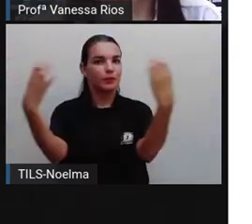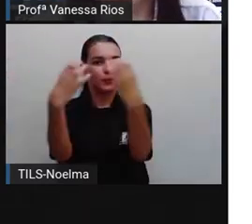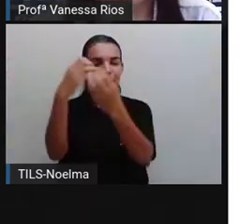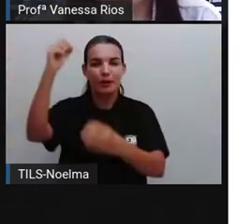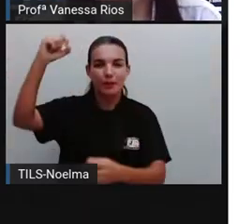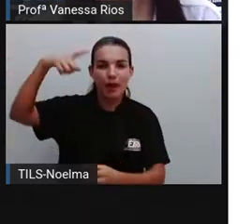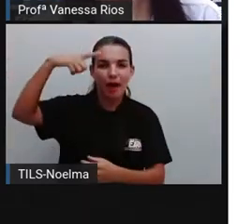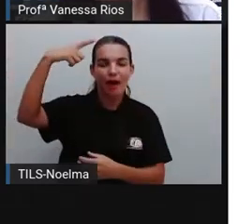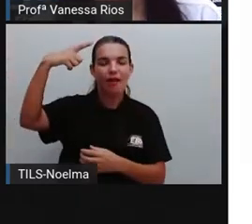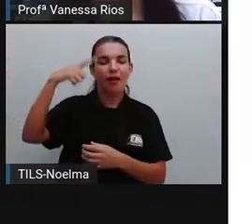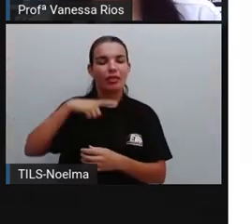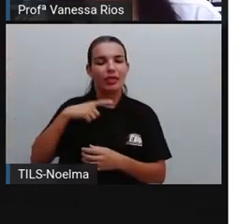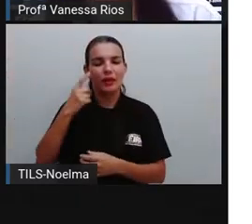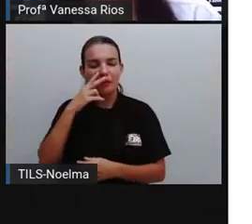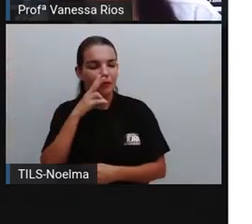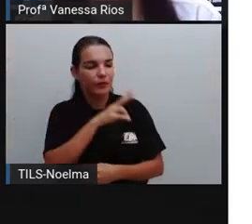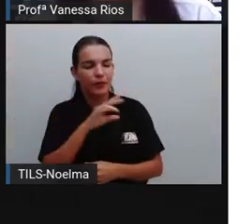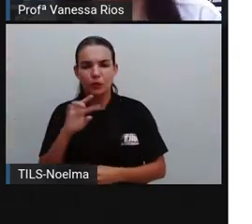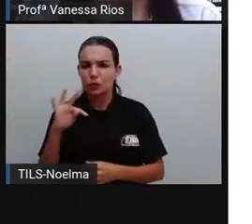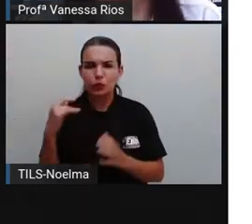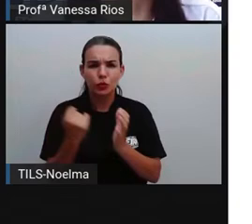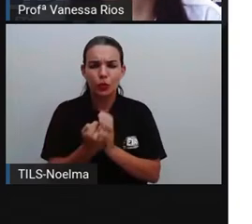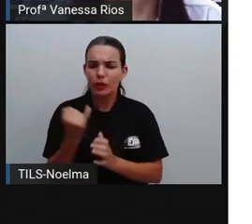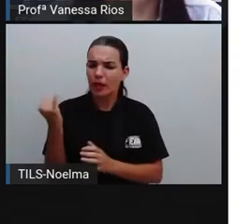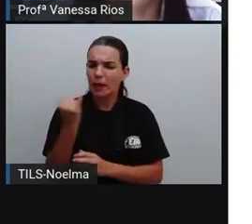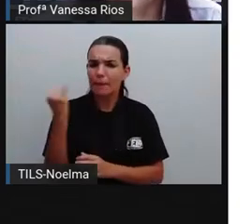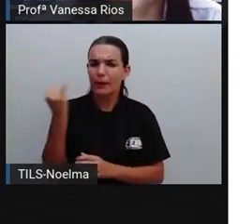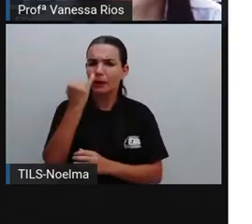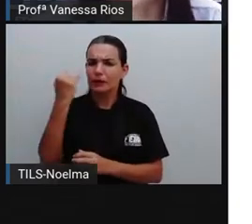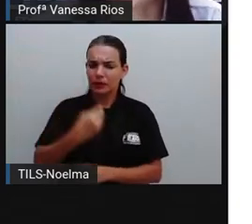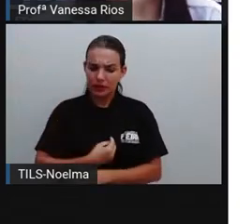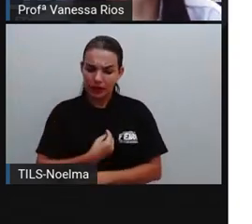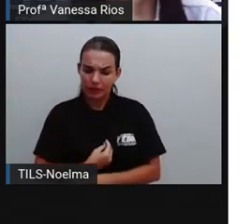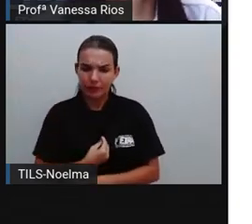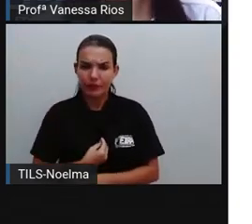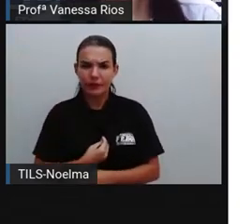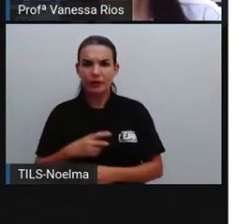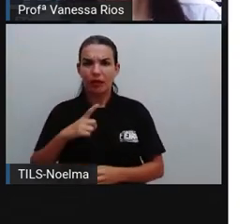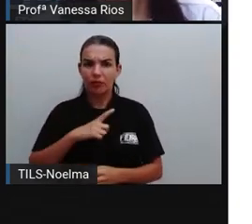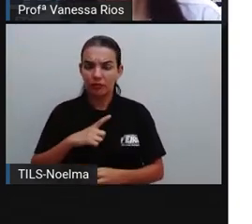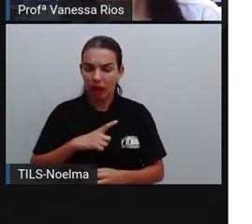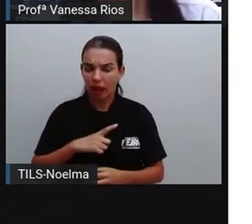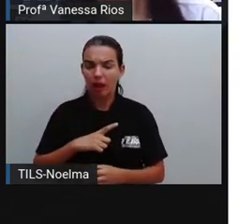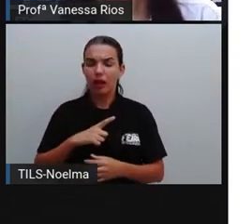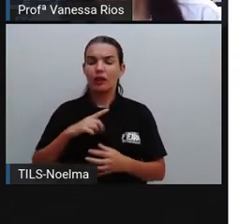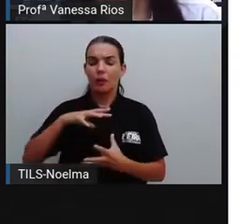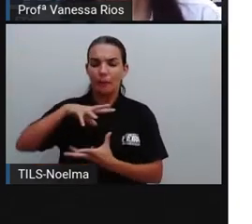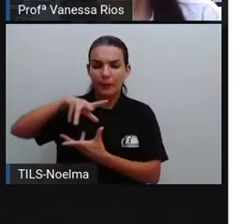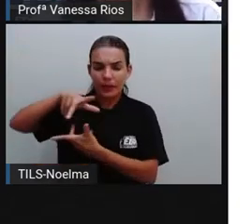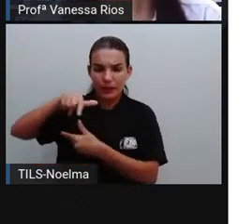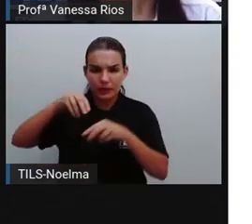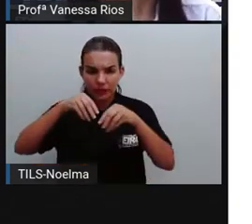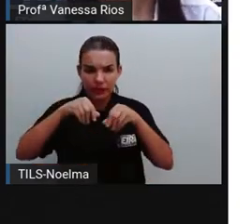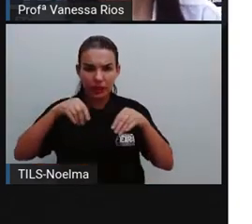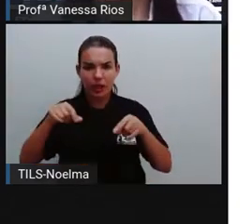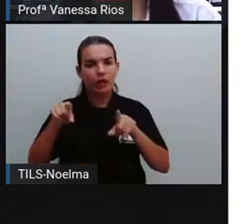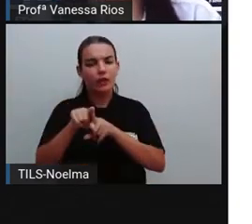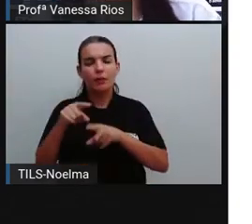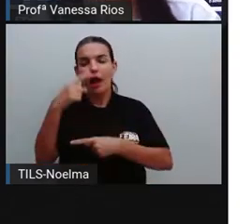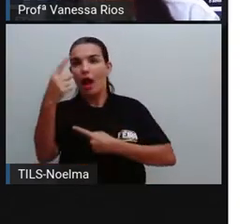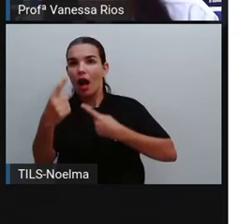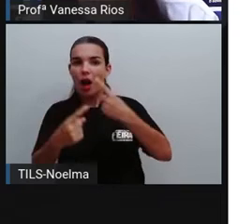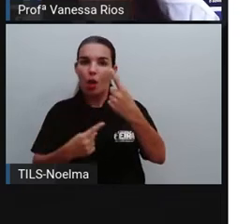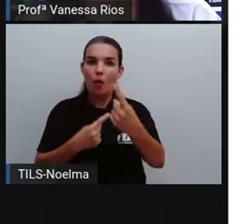sua importância em relação à existência da vida em nosso planeta e também em relação a muitas funções,